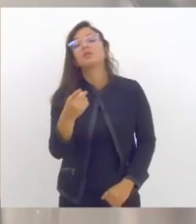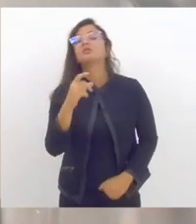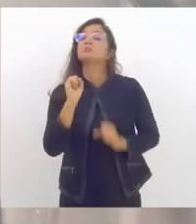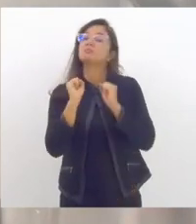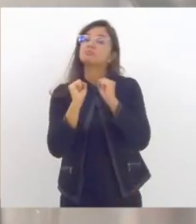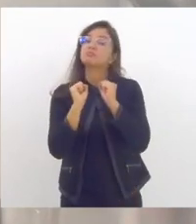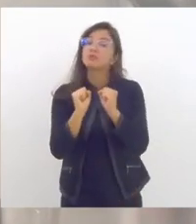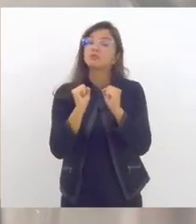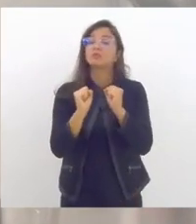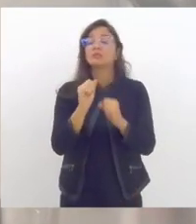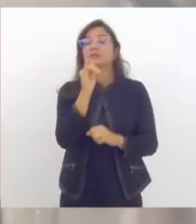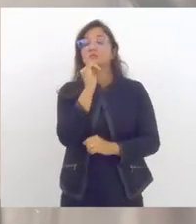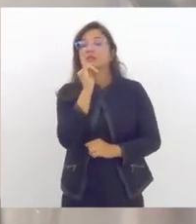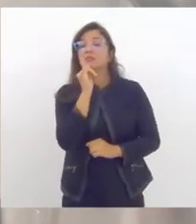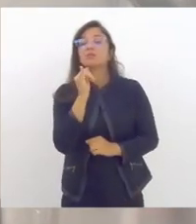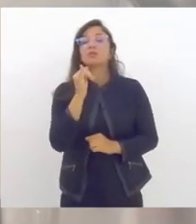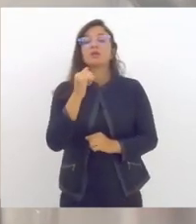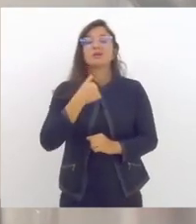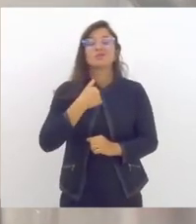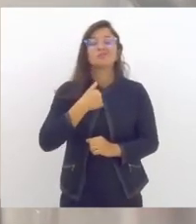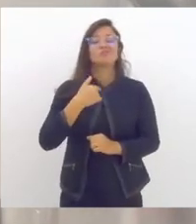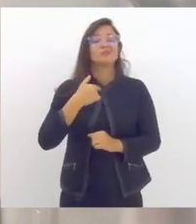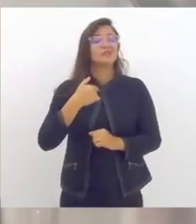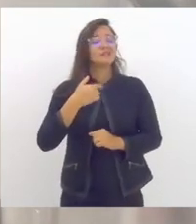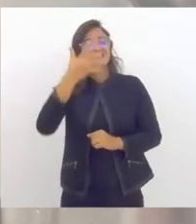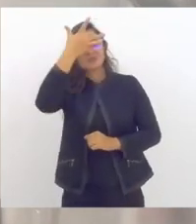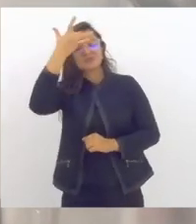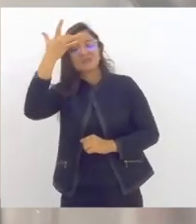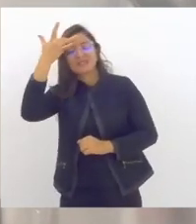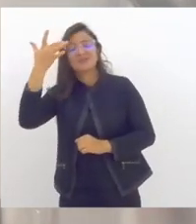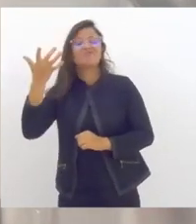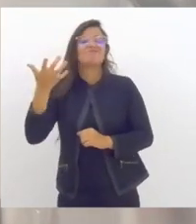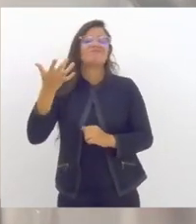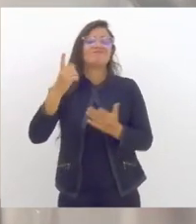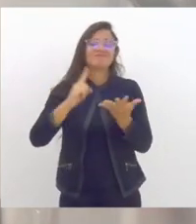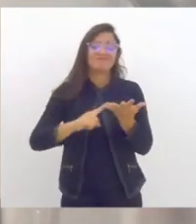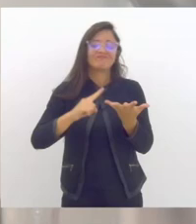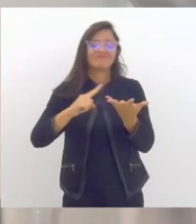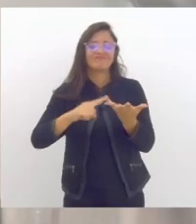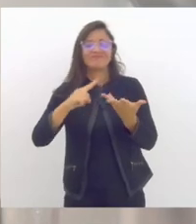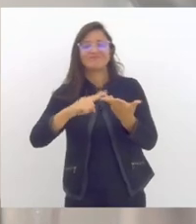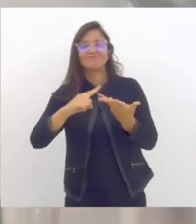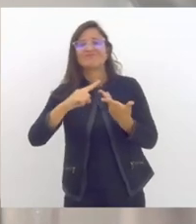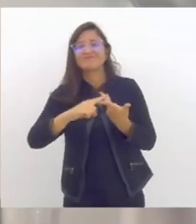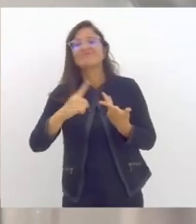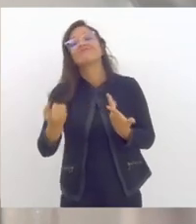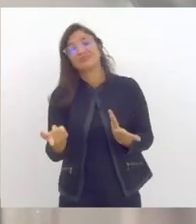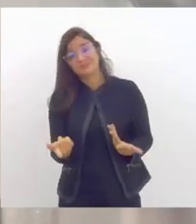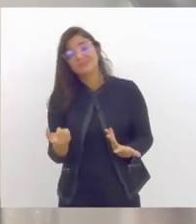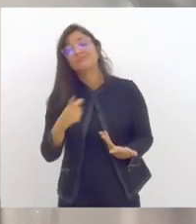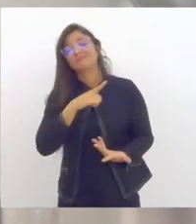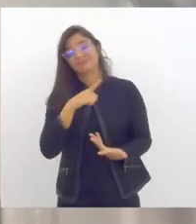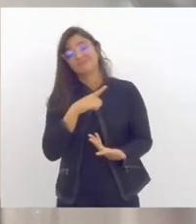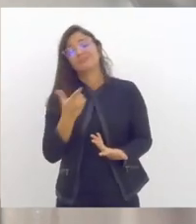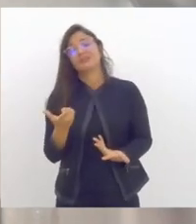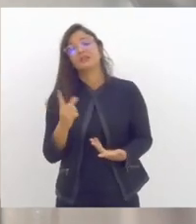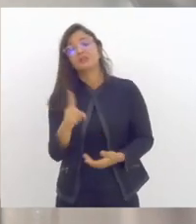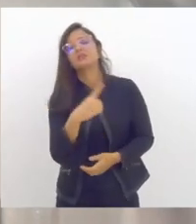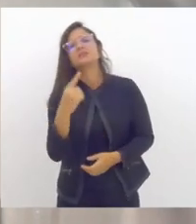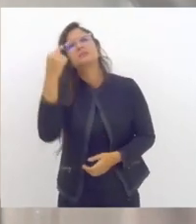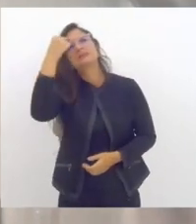diferentes questões na nossa saúde mental. E pensar a promoção da saúde mental